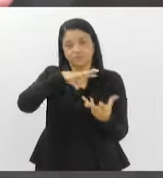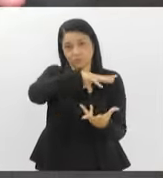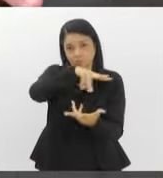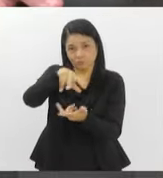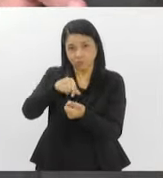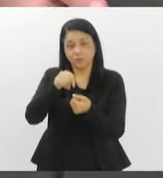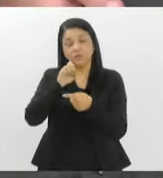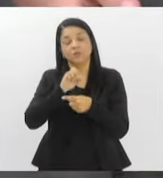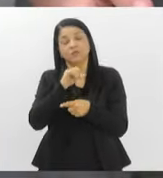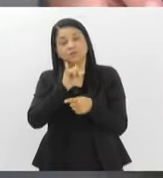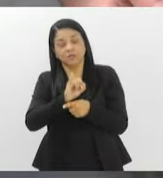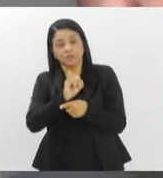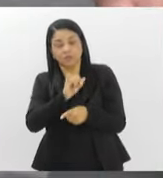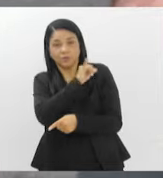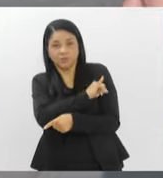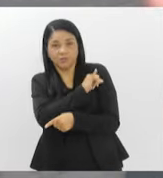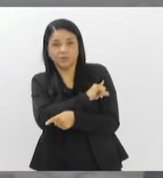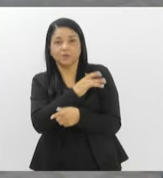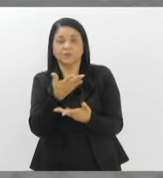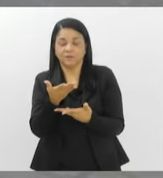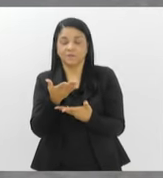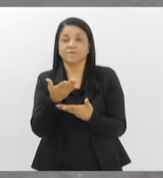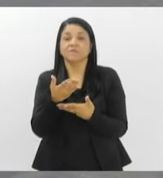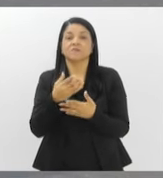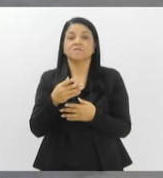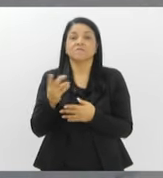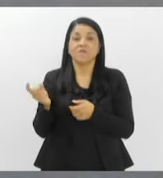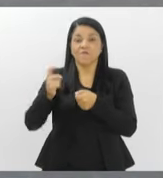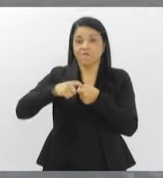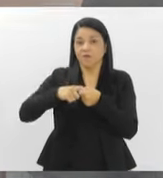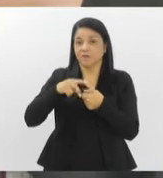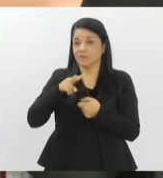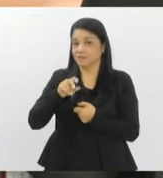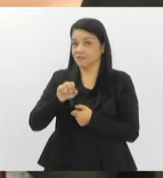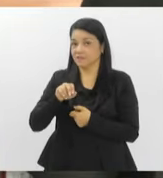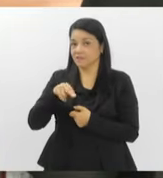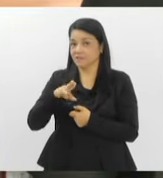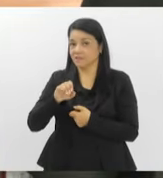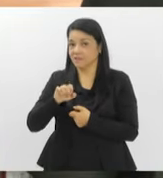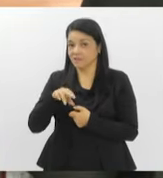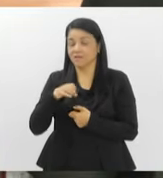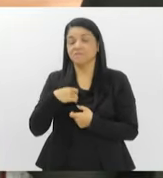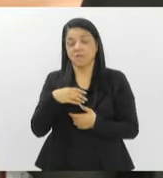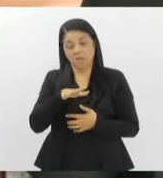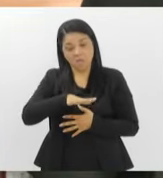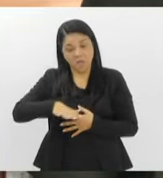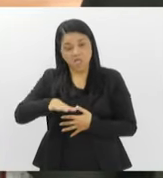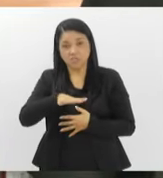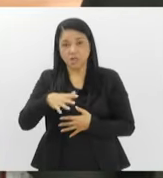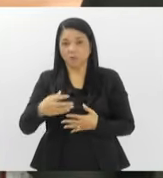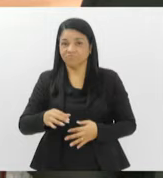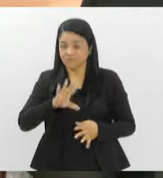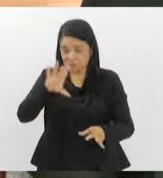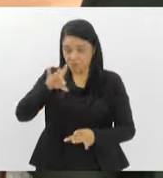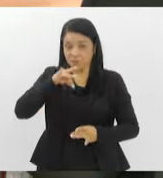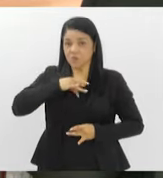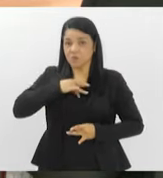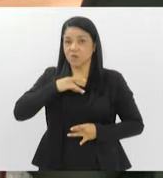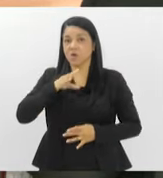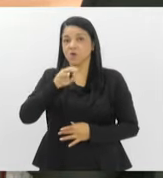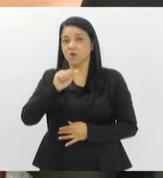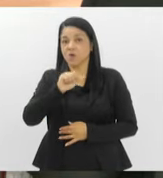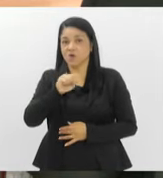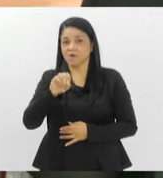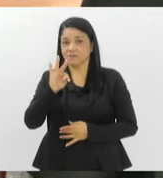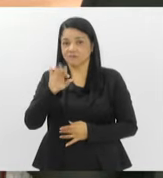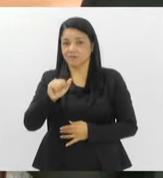né? Não só do Rio de Janeiro e de outros estados, mas ao redor do mundo. Vicente, voltamos com você no estúdio. É, realmente é uma região, assim, inspiradora, a Costa Verde, principalmente